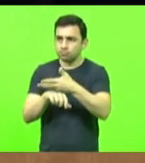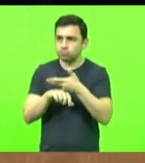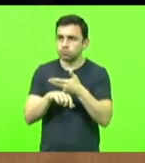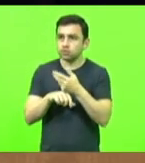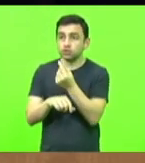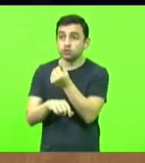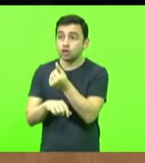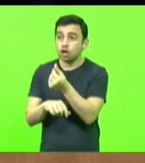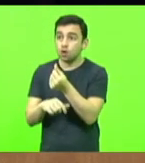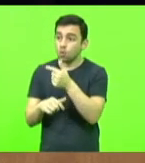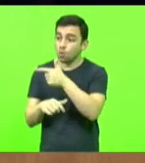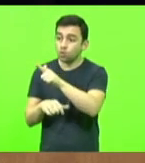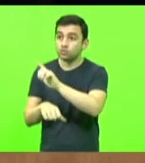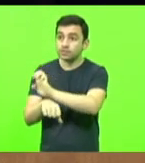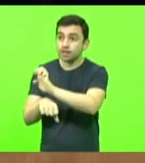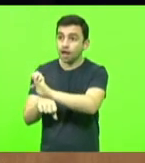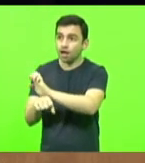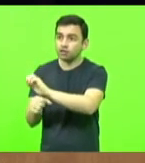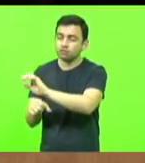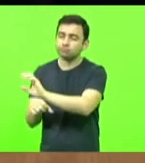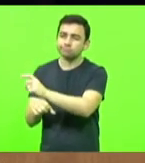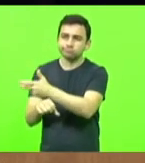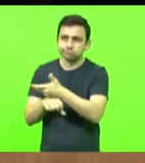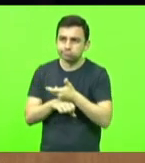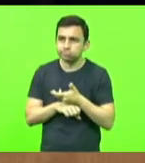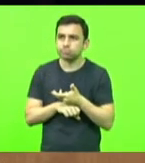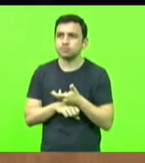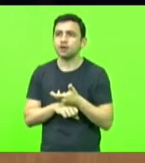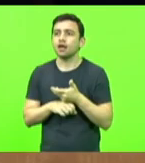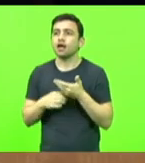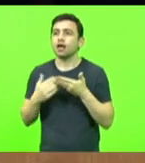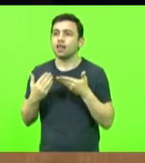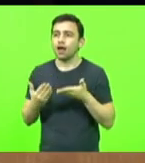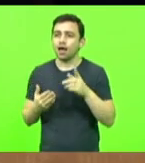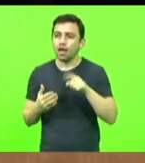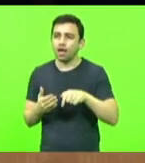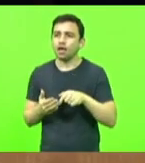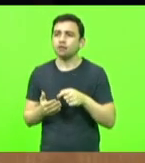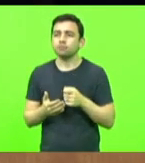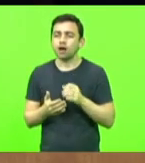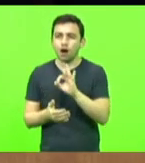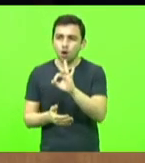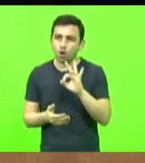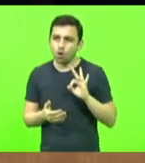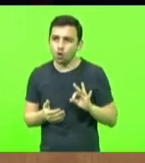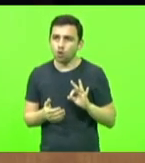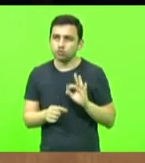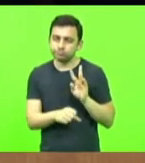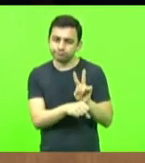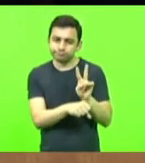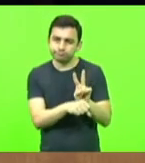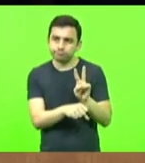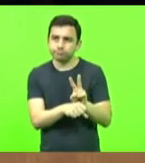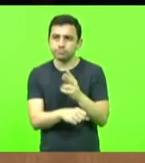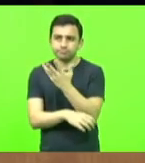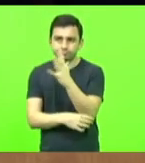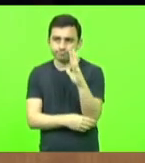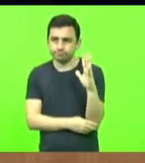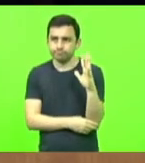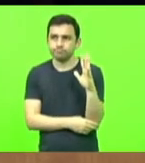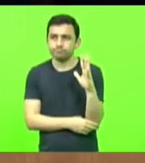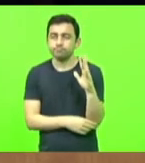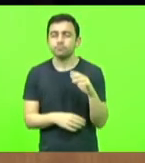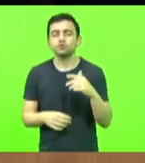estados, através da remuneração da cota de reserva ambiental. Mais uma